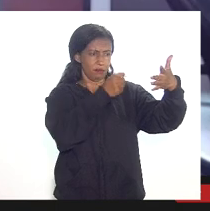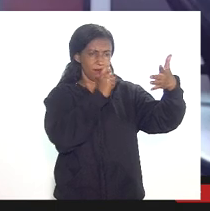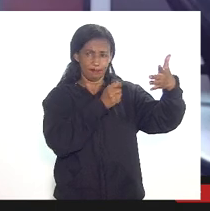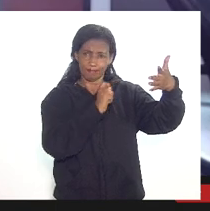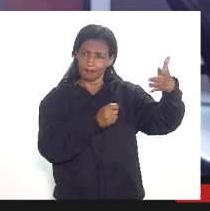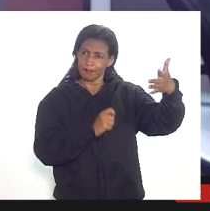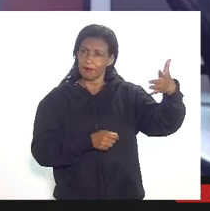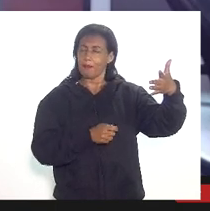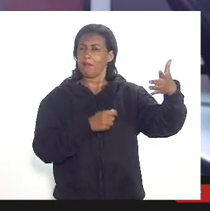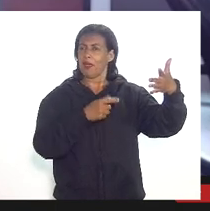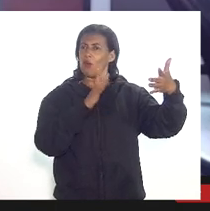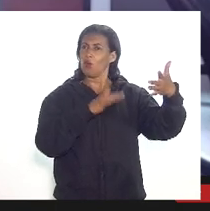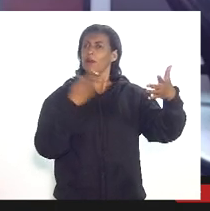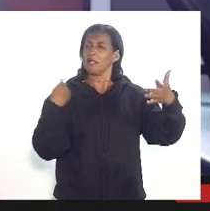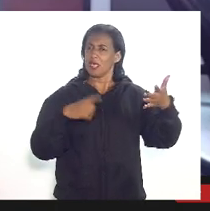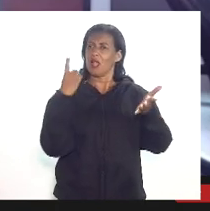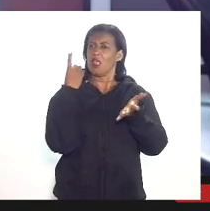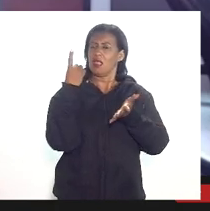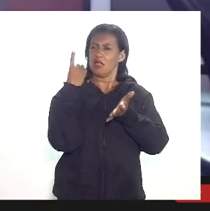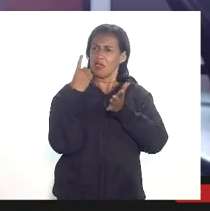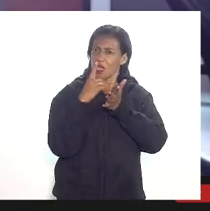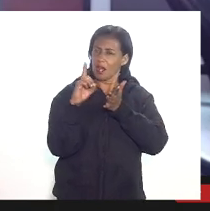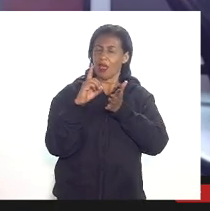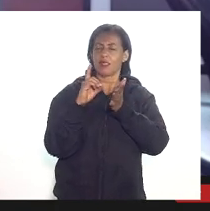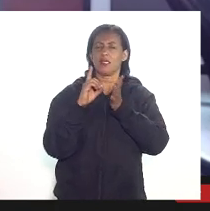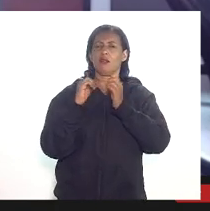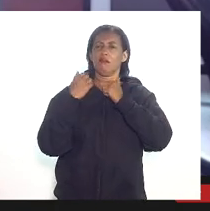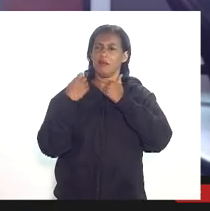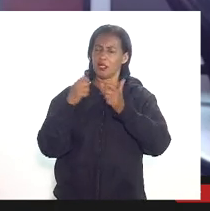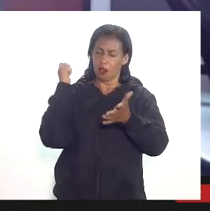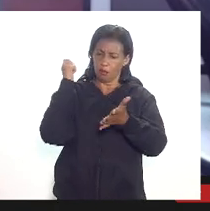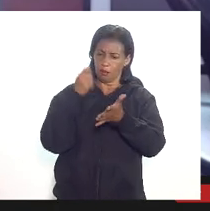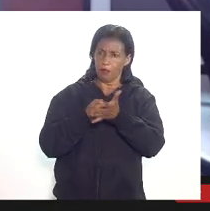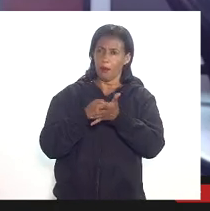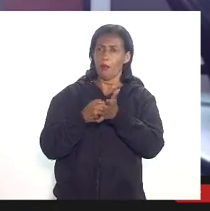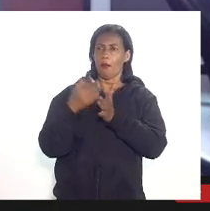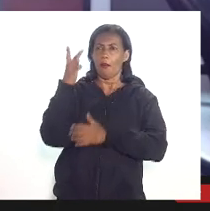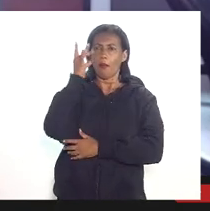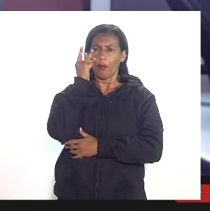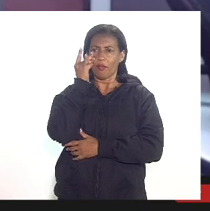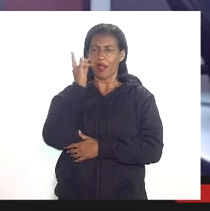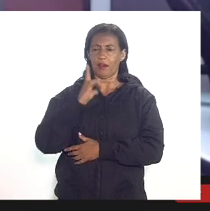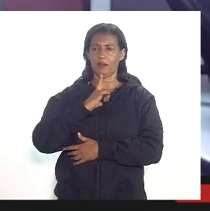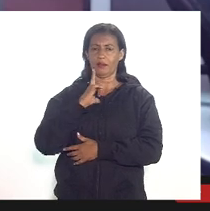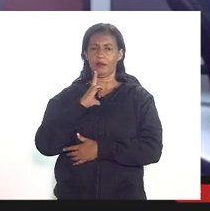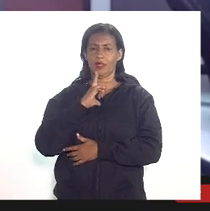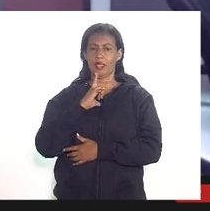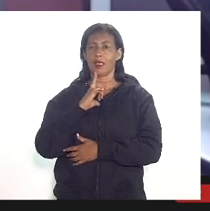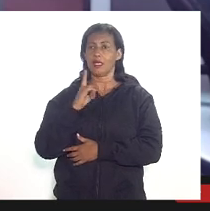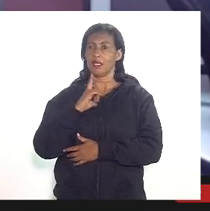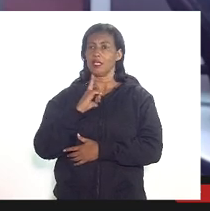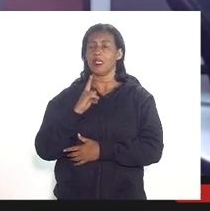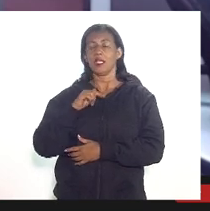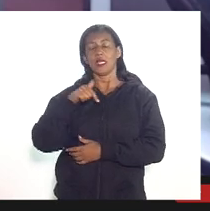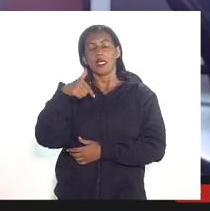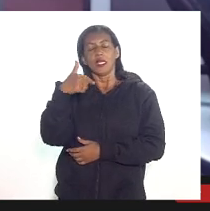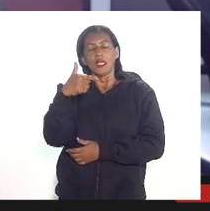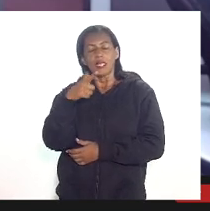que devem ser declarados para a ANP e aqui eu tenho o exemplo do DAP apenas as rubricas de deduções